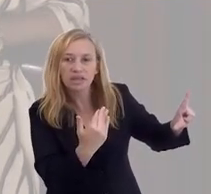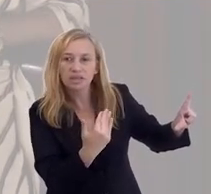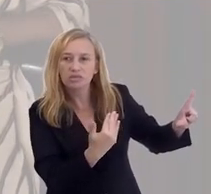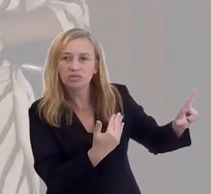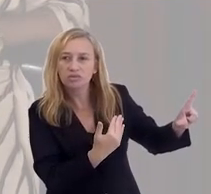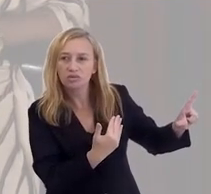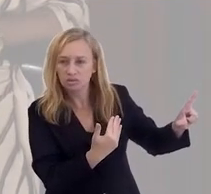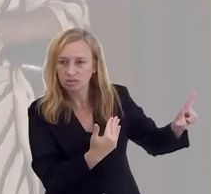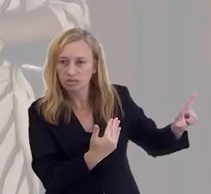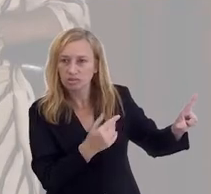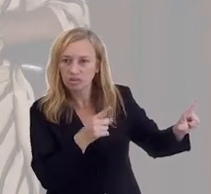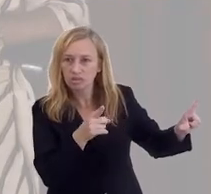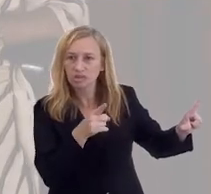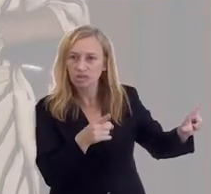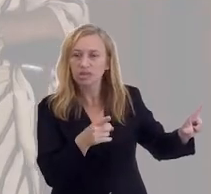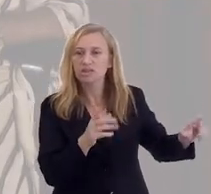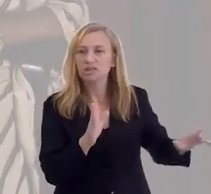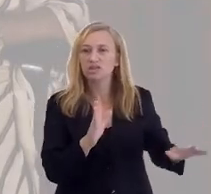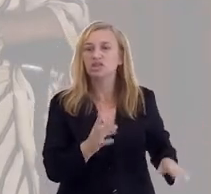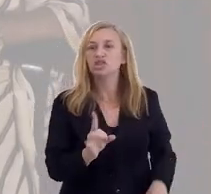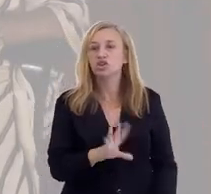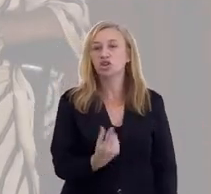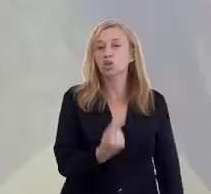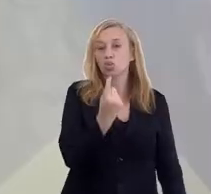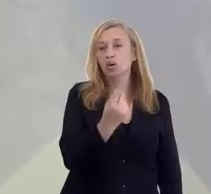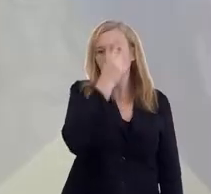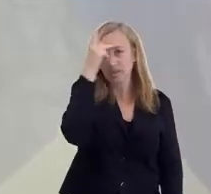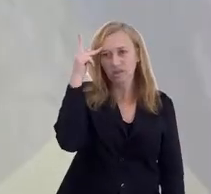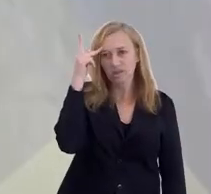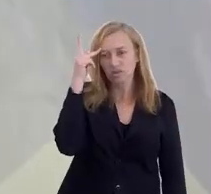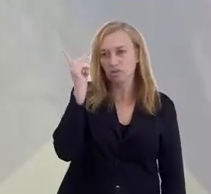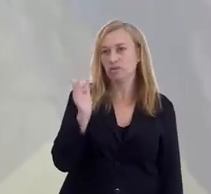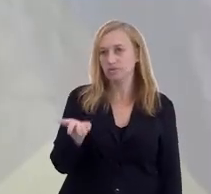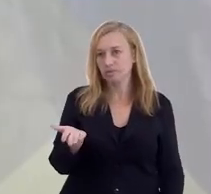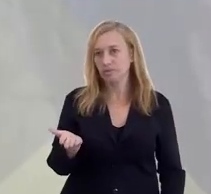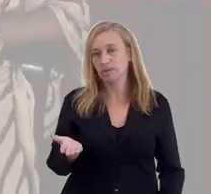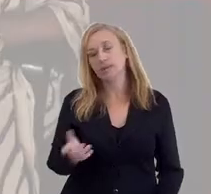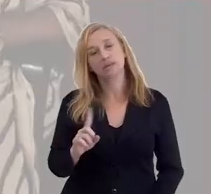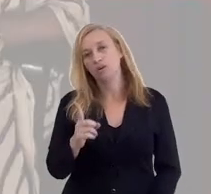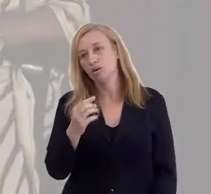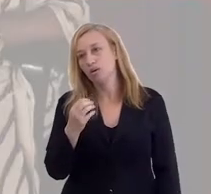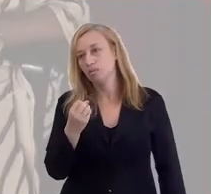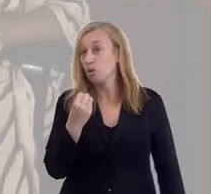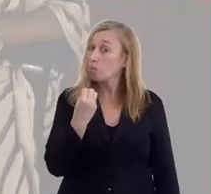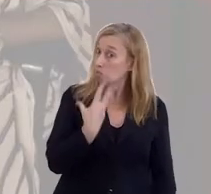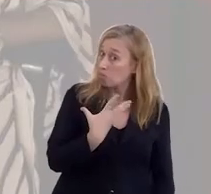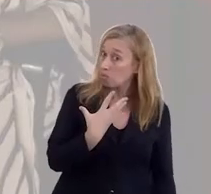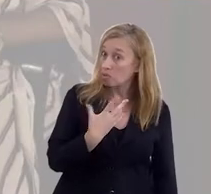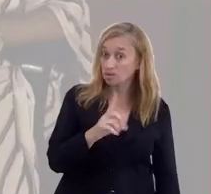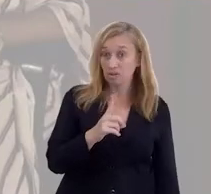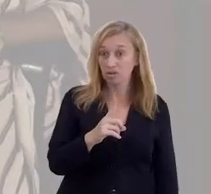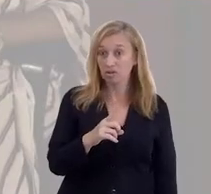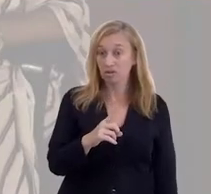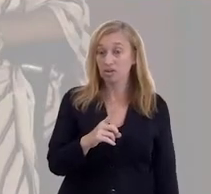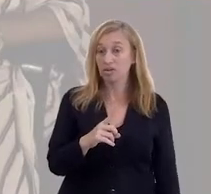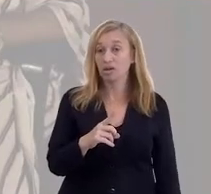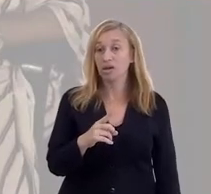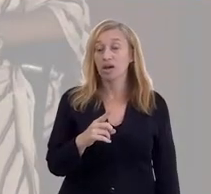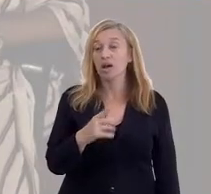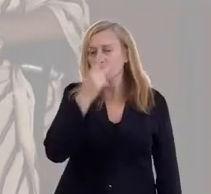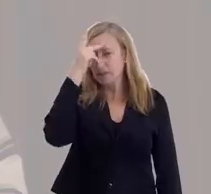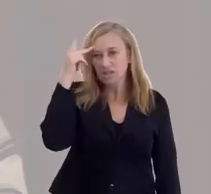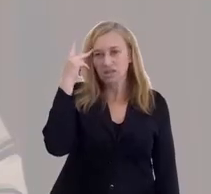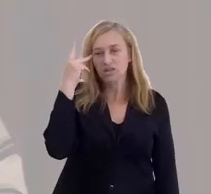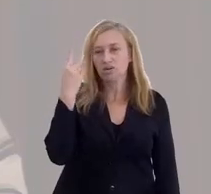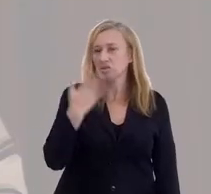Infelizmente, no caso dele, só tinha uma pessoa, porque ele não tinha sido muito bom. E uma pessoa que ele desprezava. Que ele desprezava, mas que fazia